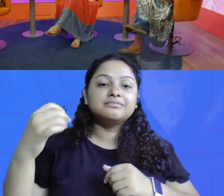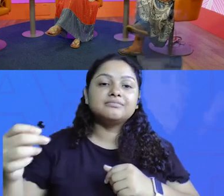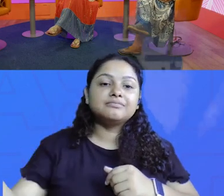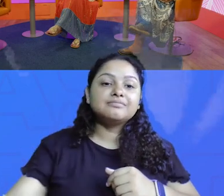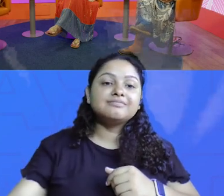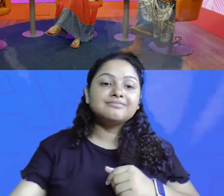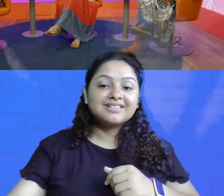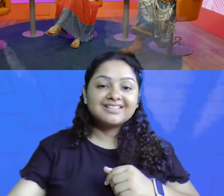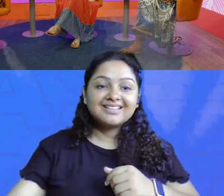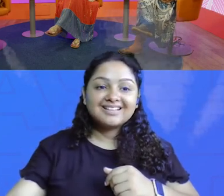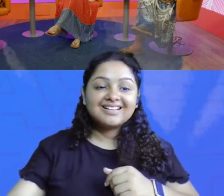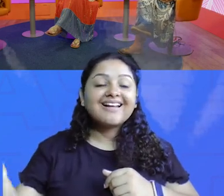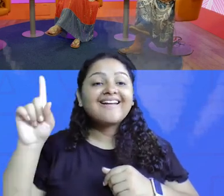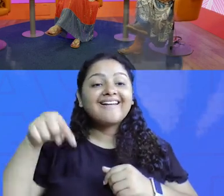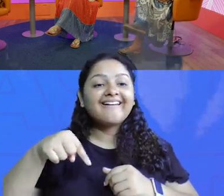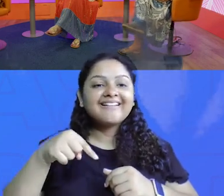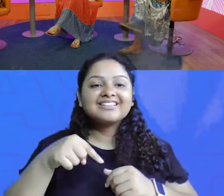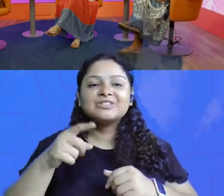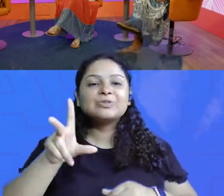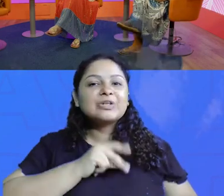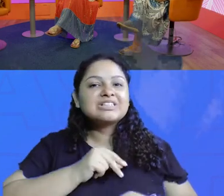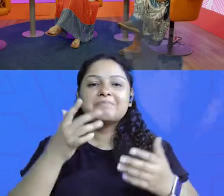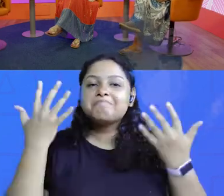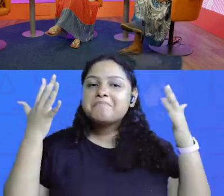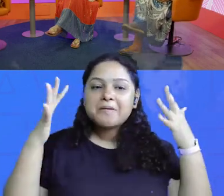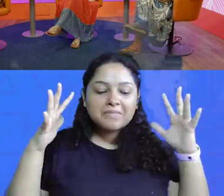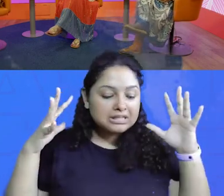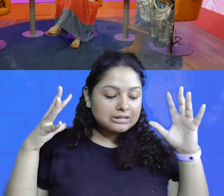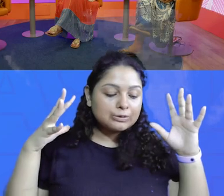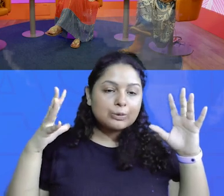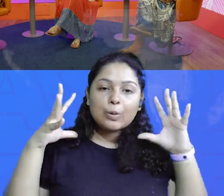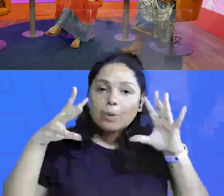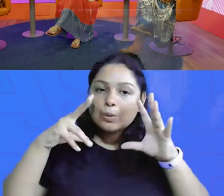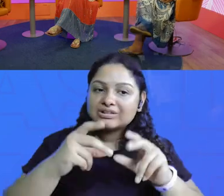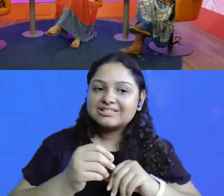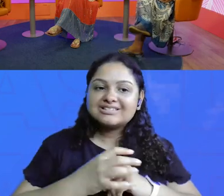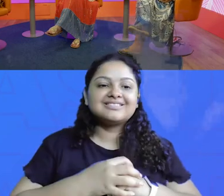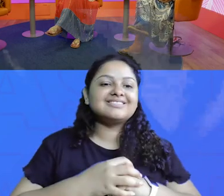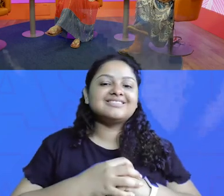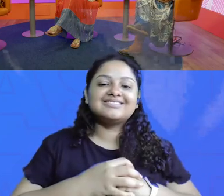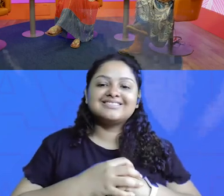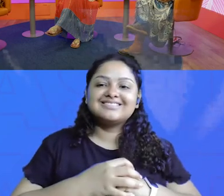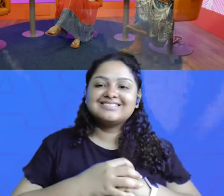Faça um filme, né? A Sabrina lá traz a galera. Parabéns a todas.